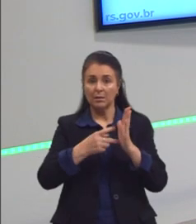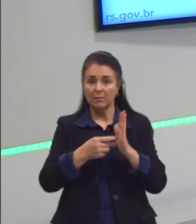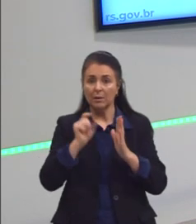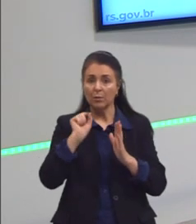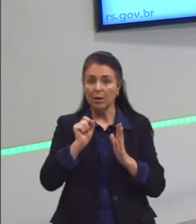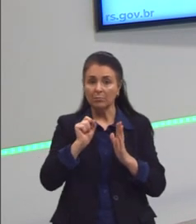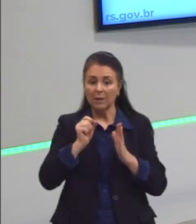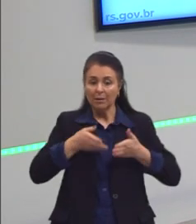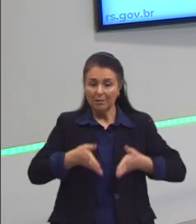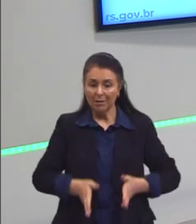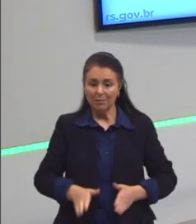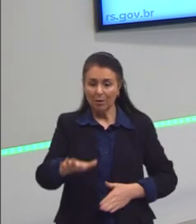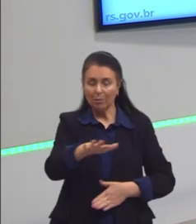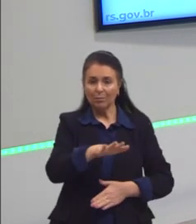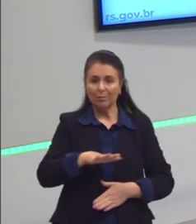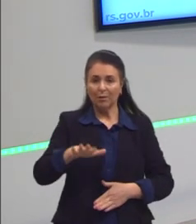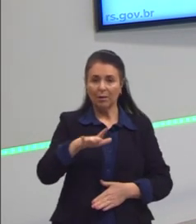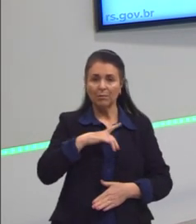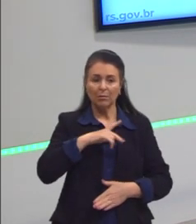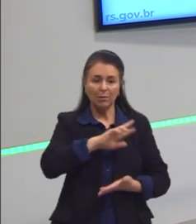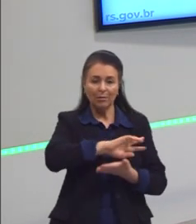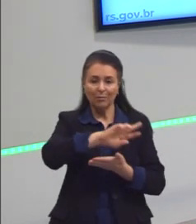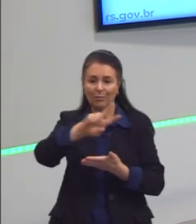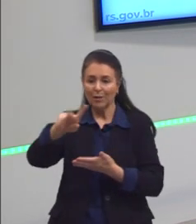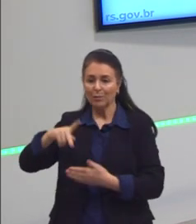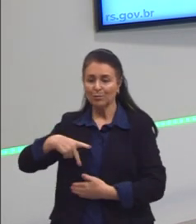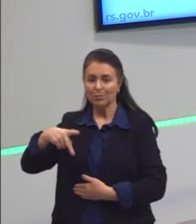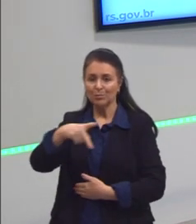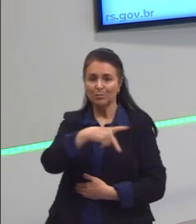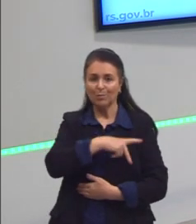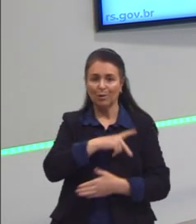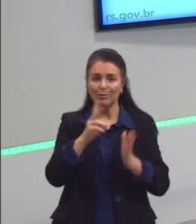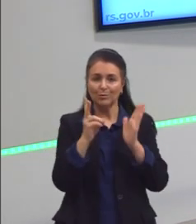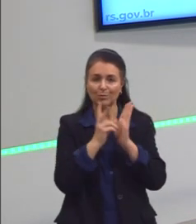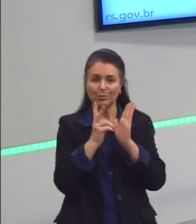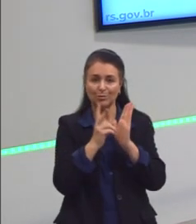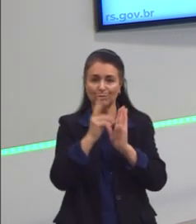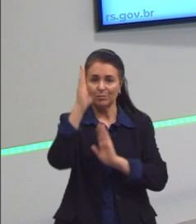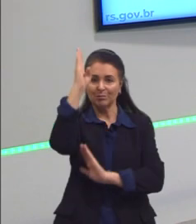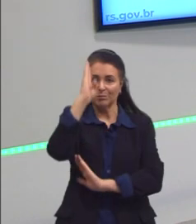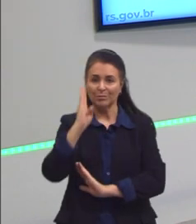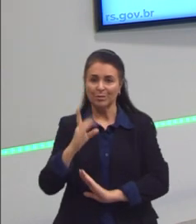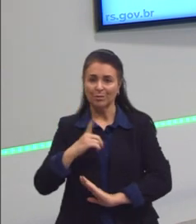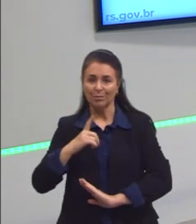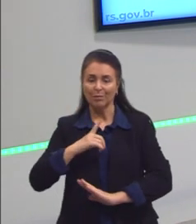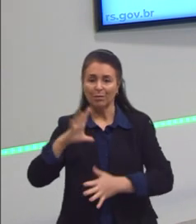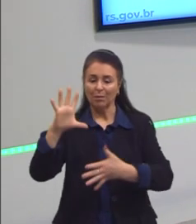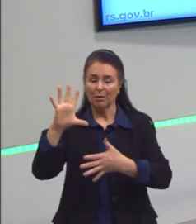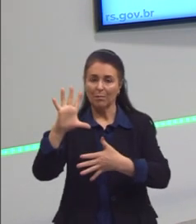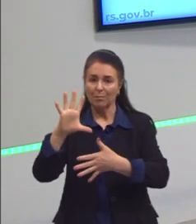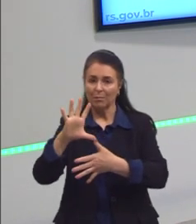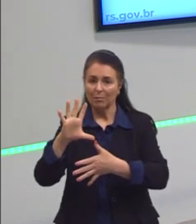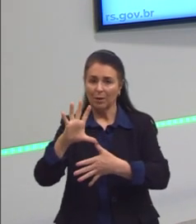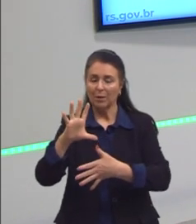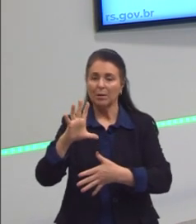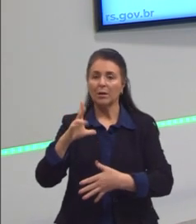existem vários povos indígenas, os povos indígenas do Brasil, povos indígenas da América, os povos que viviam